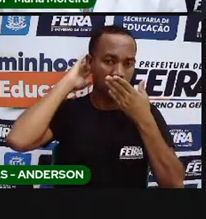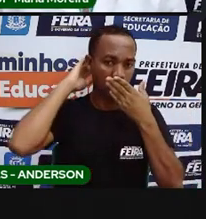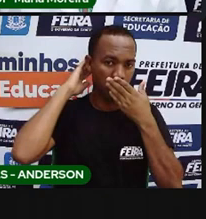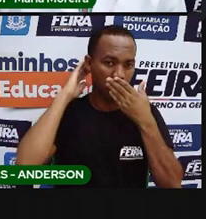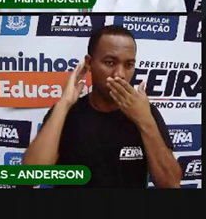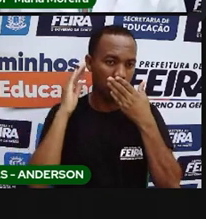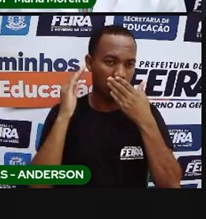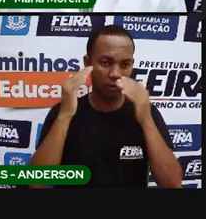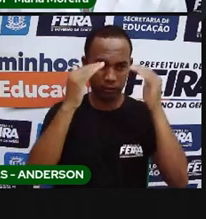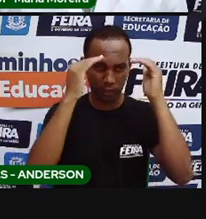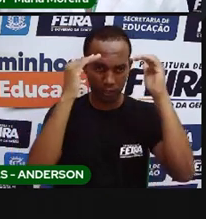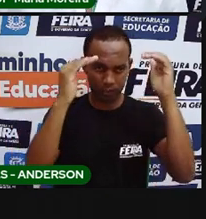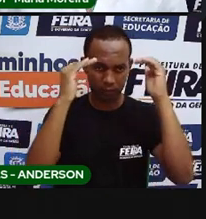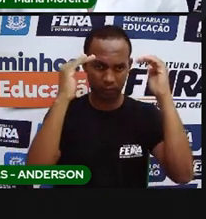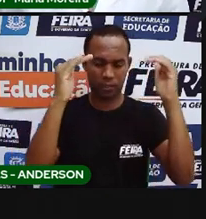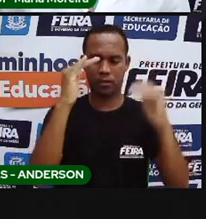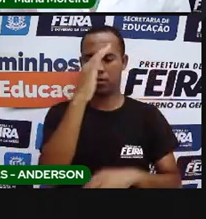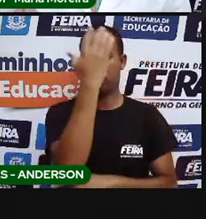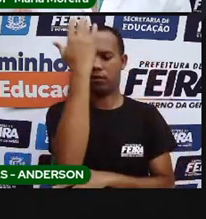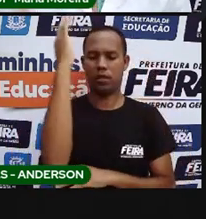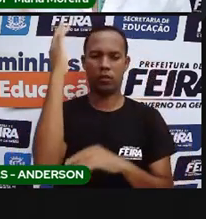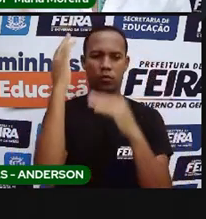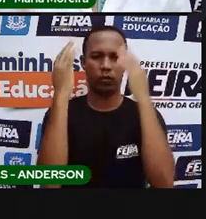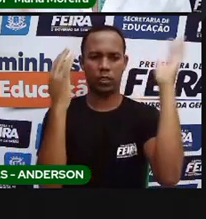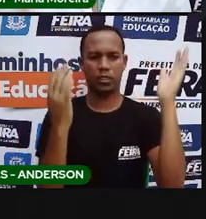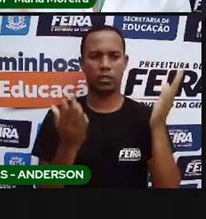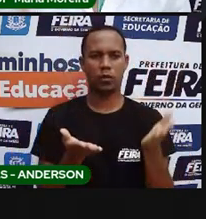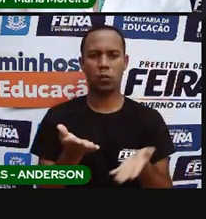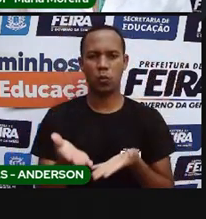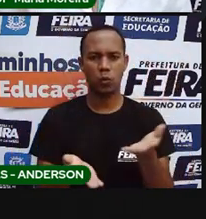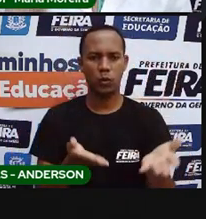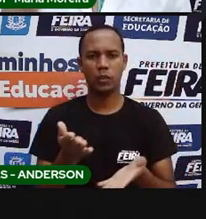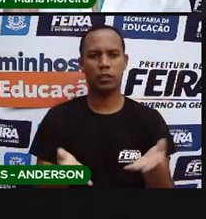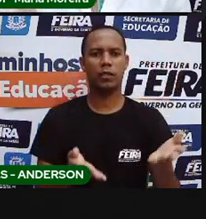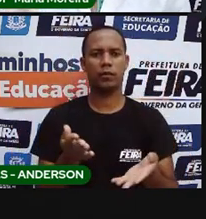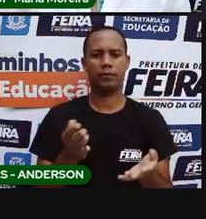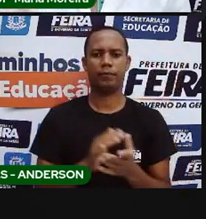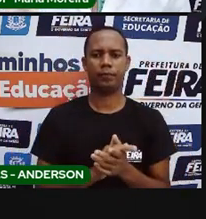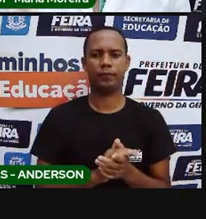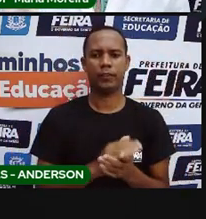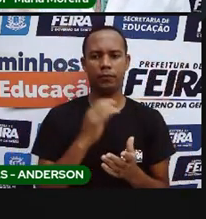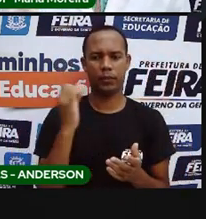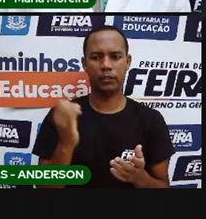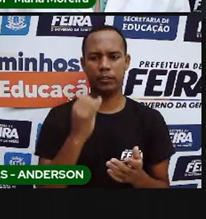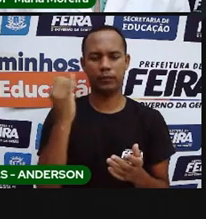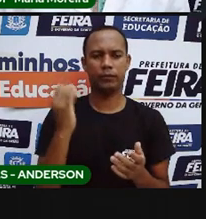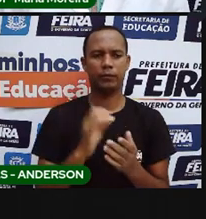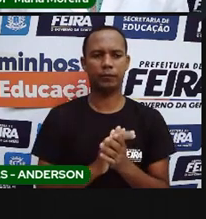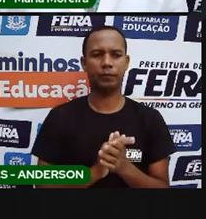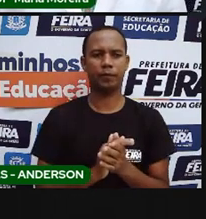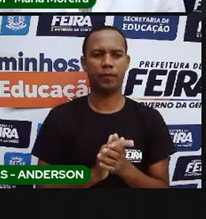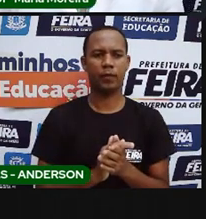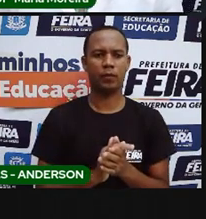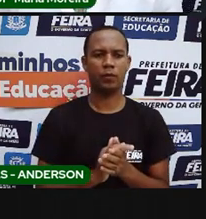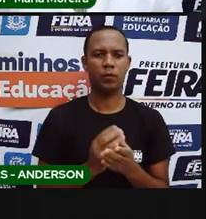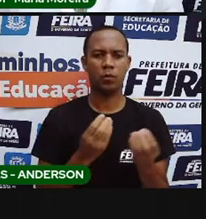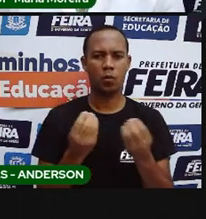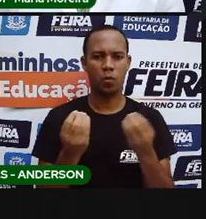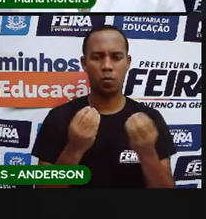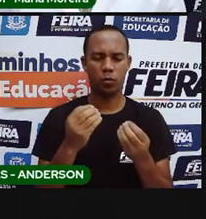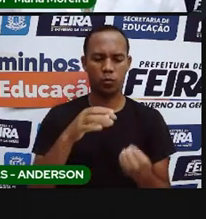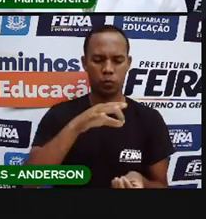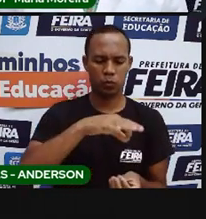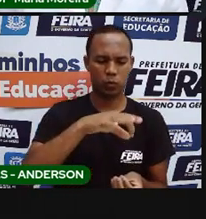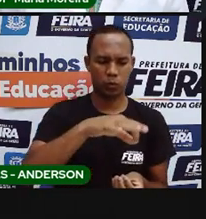chegou no limite dela e que agora é o momento de ela se recuperar, de ela se refazer. Bom, respeito às áreas de plantio